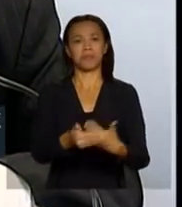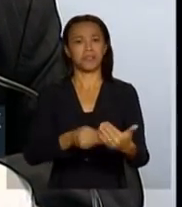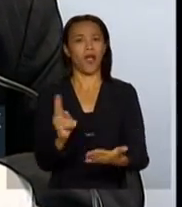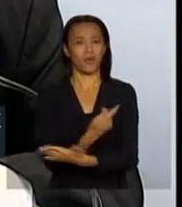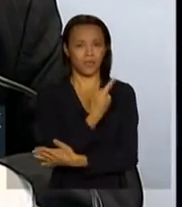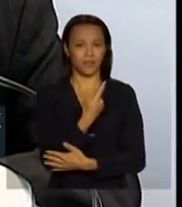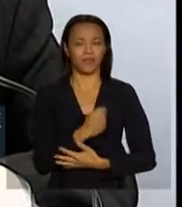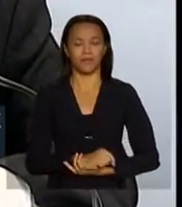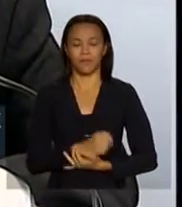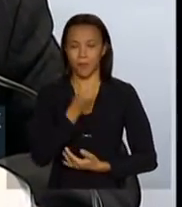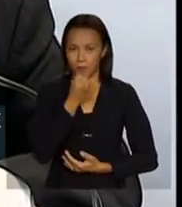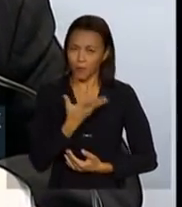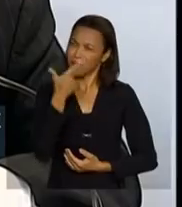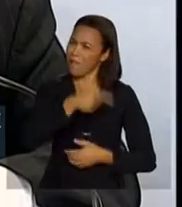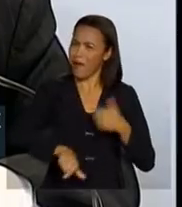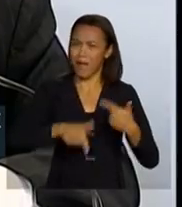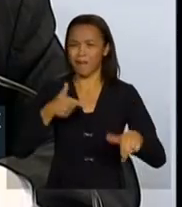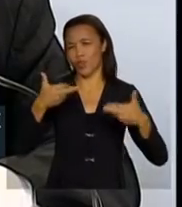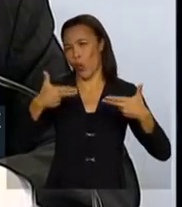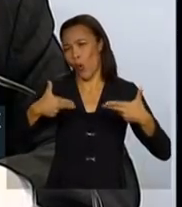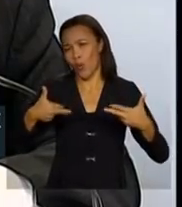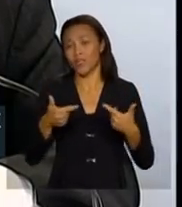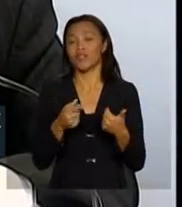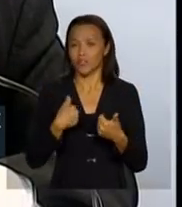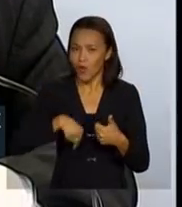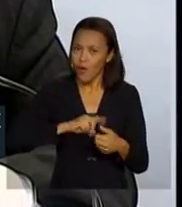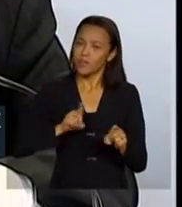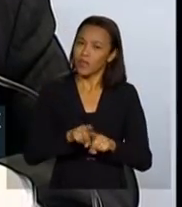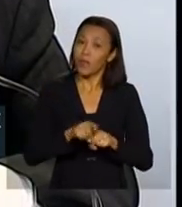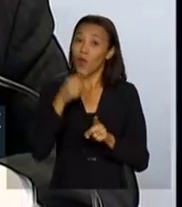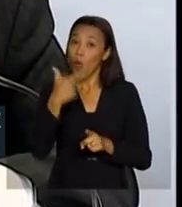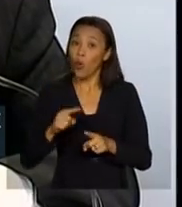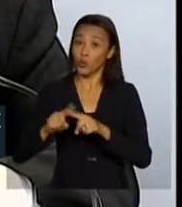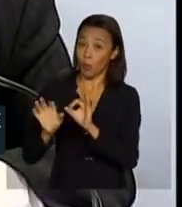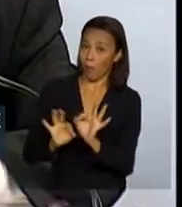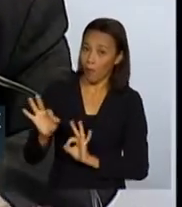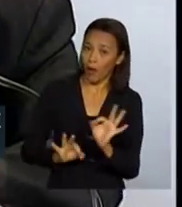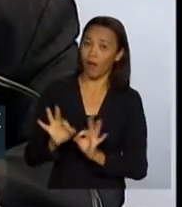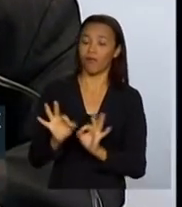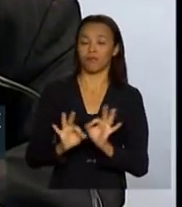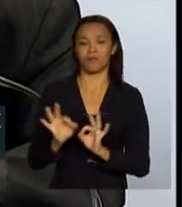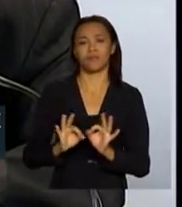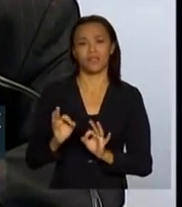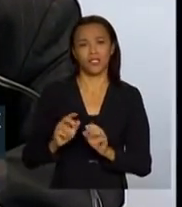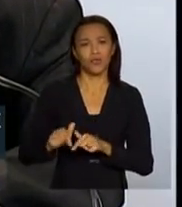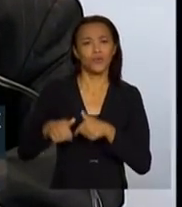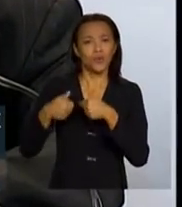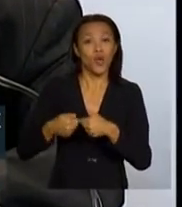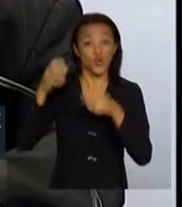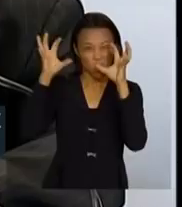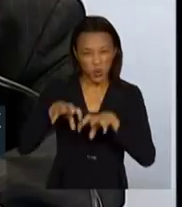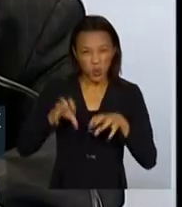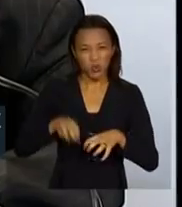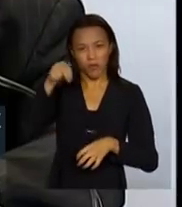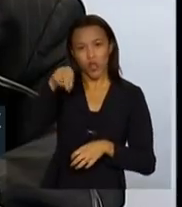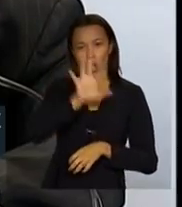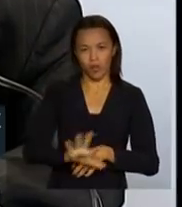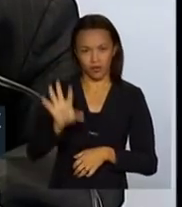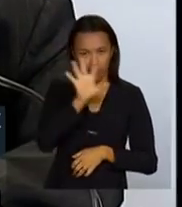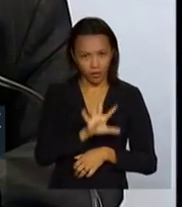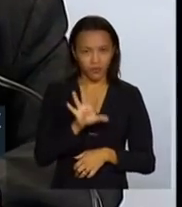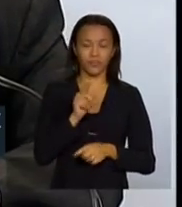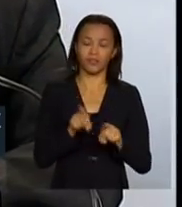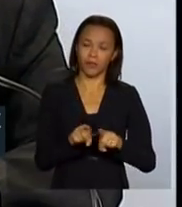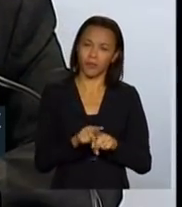em relação a isso. Bom, há muito mais coisa, estamos trabalhando também um outro plano relacionado à questão das chuvas no Nordeste, situações de